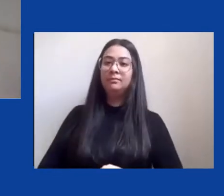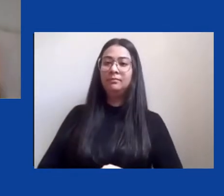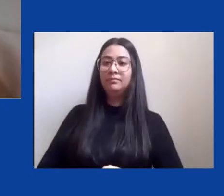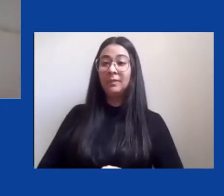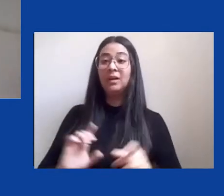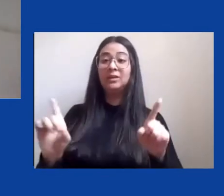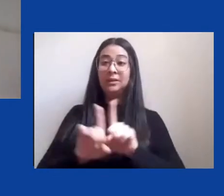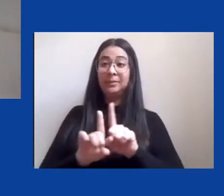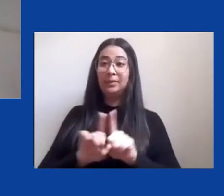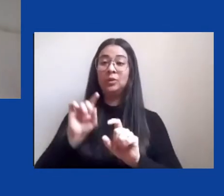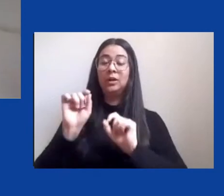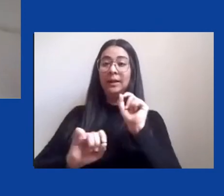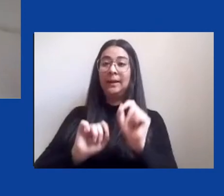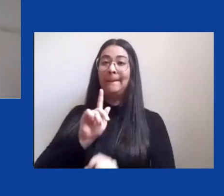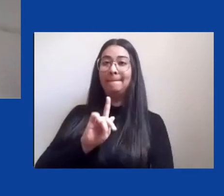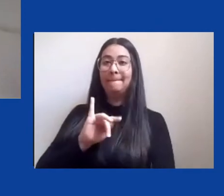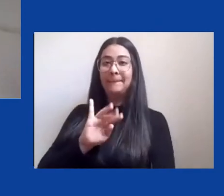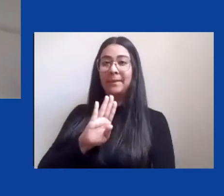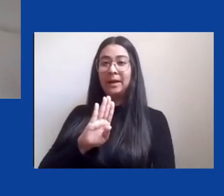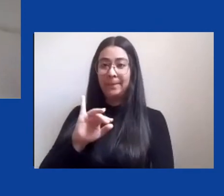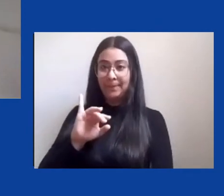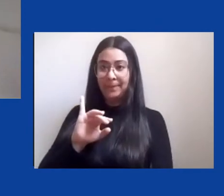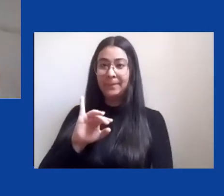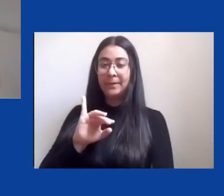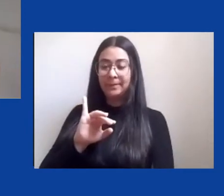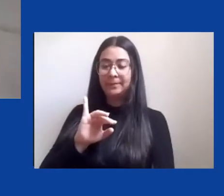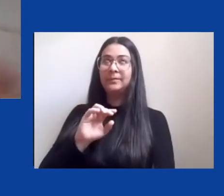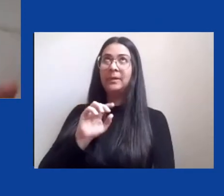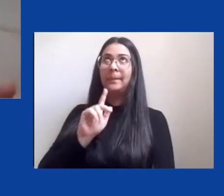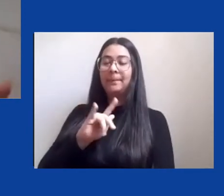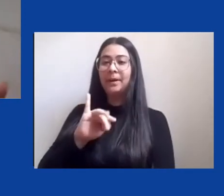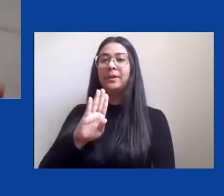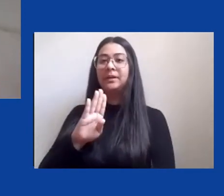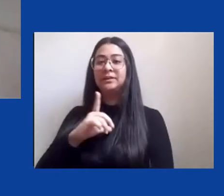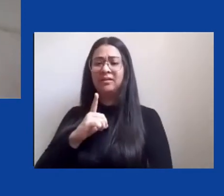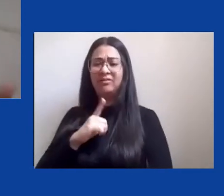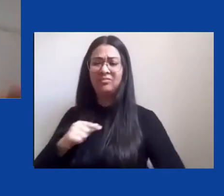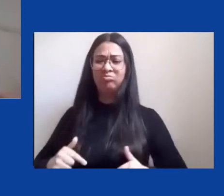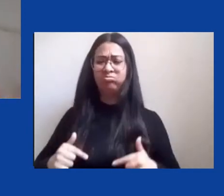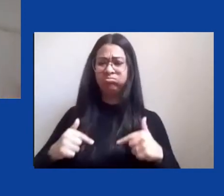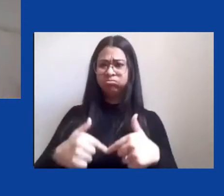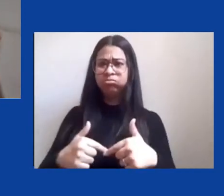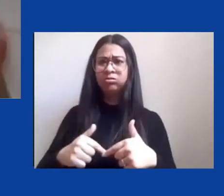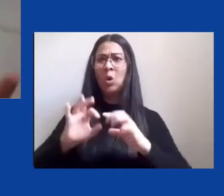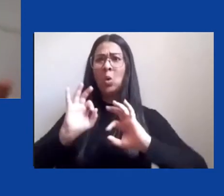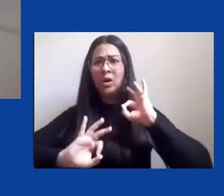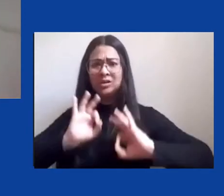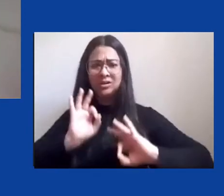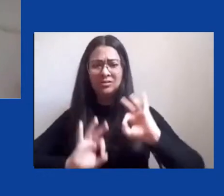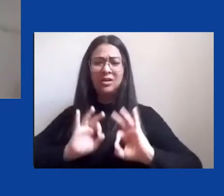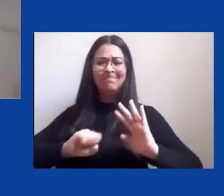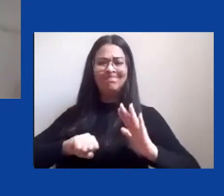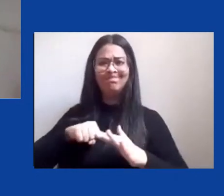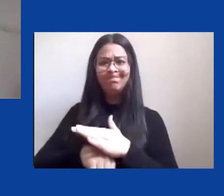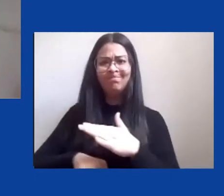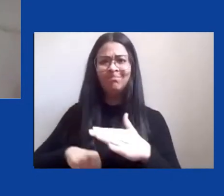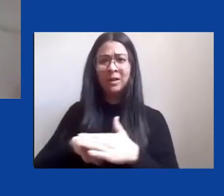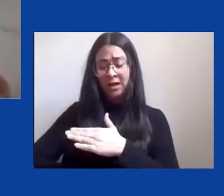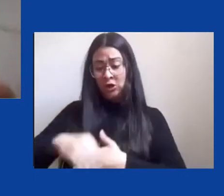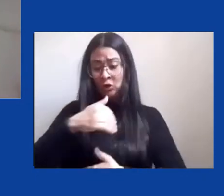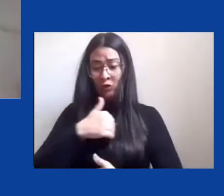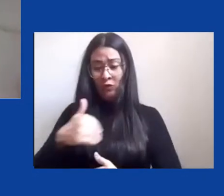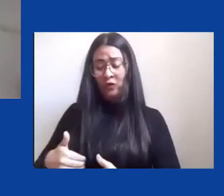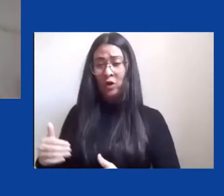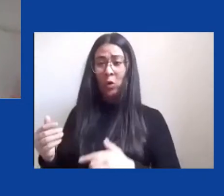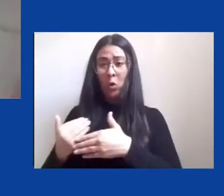várias ações né com um plano de enfrentamento e que o governo agora começa a colocar os